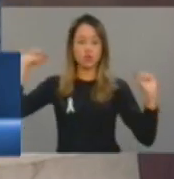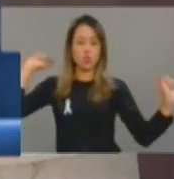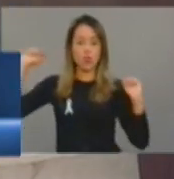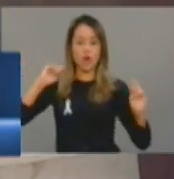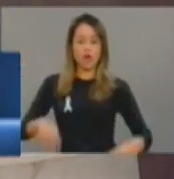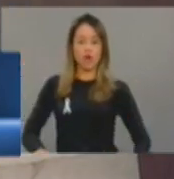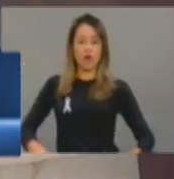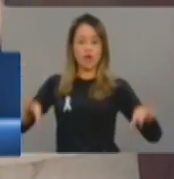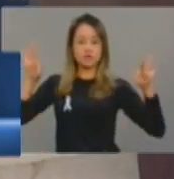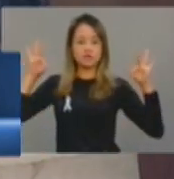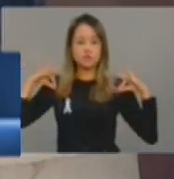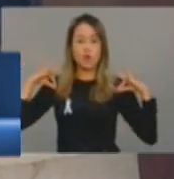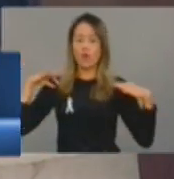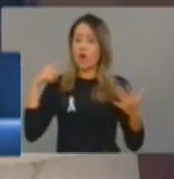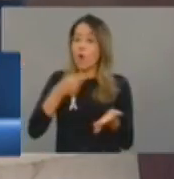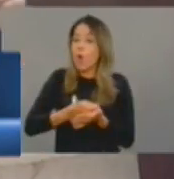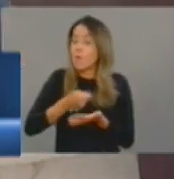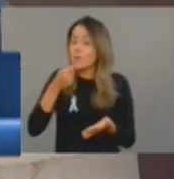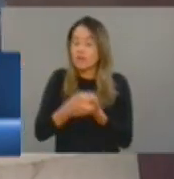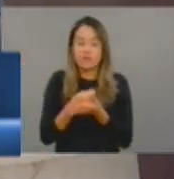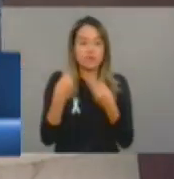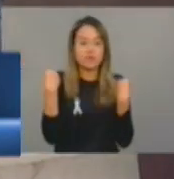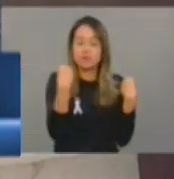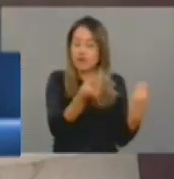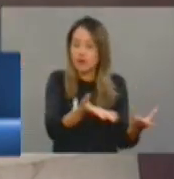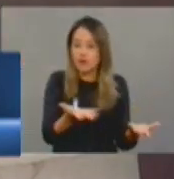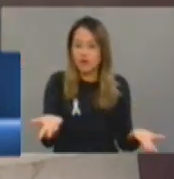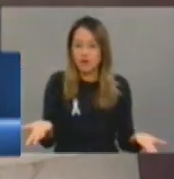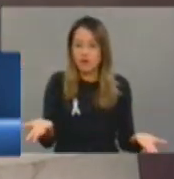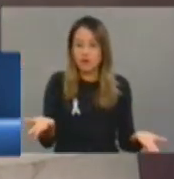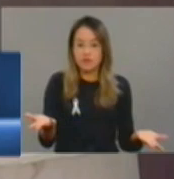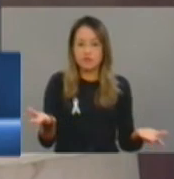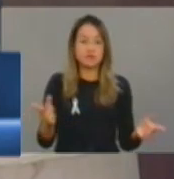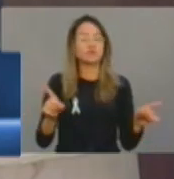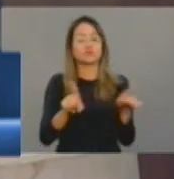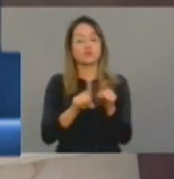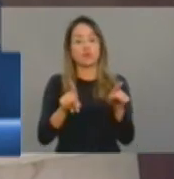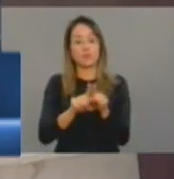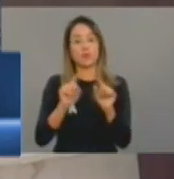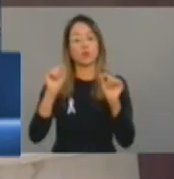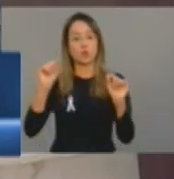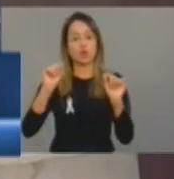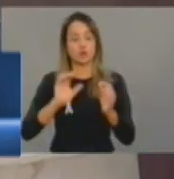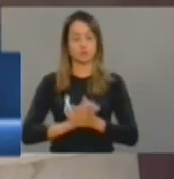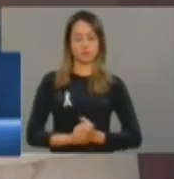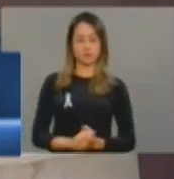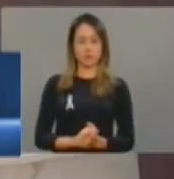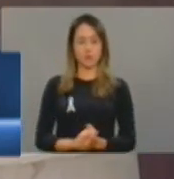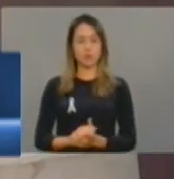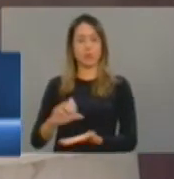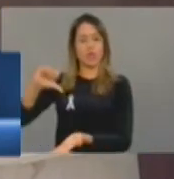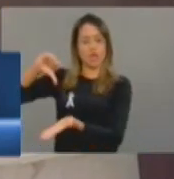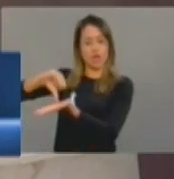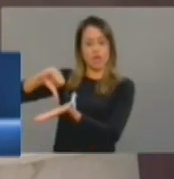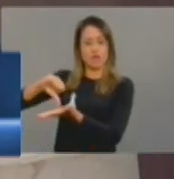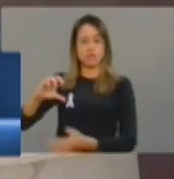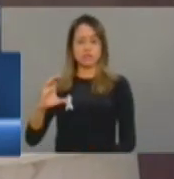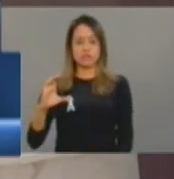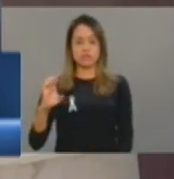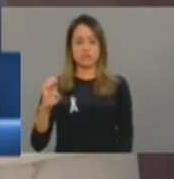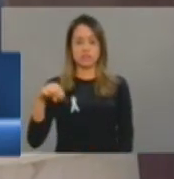Isso aqui não vai resolver nada. instalação de centros de transição. Aí o nome é bonito, o nome é muito bonito, deputado Bruno.